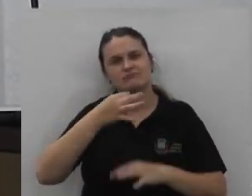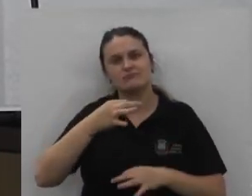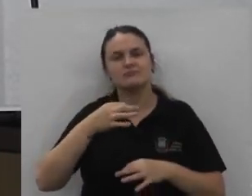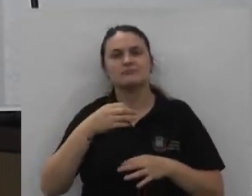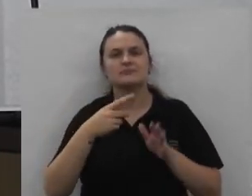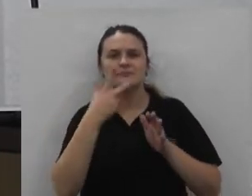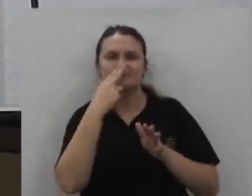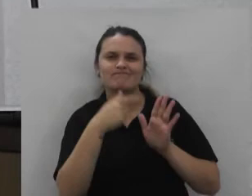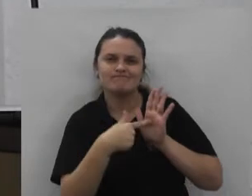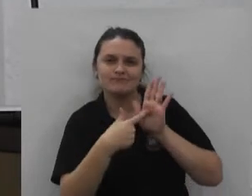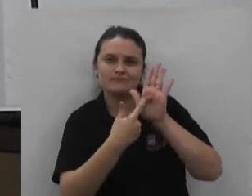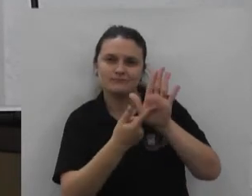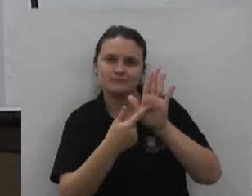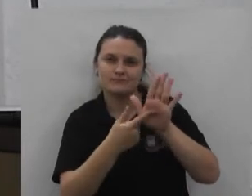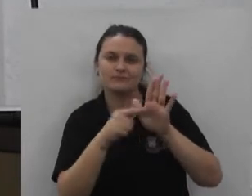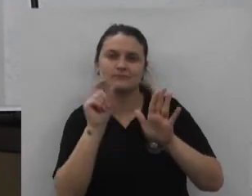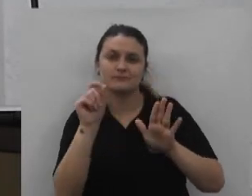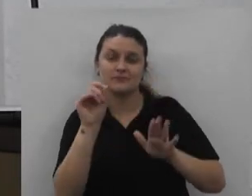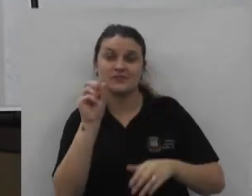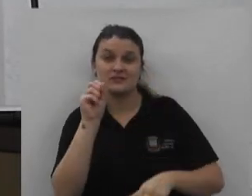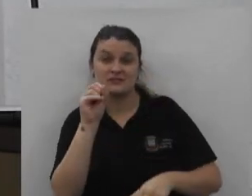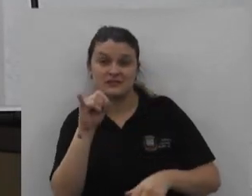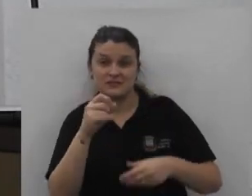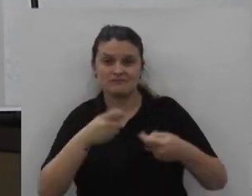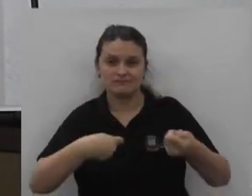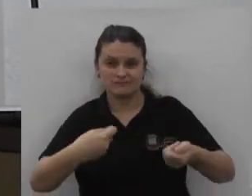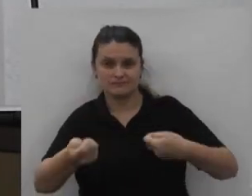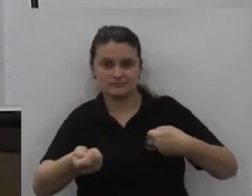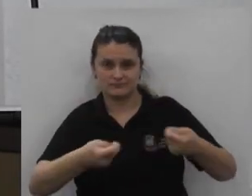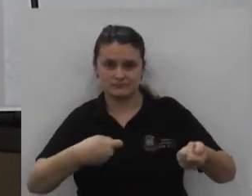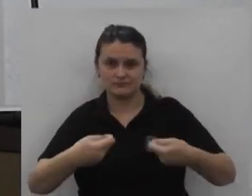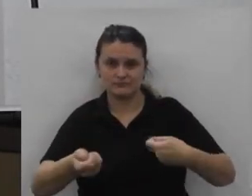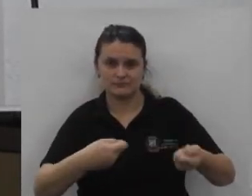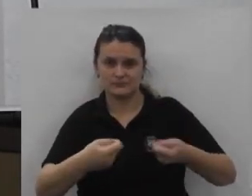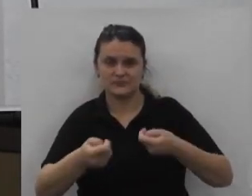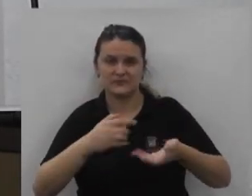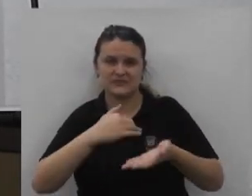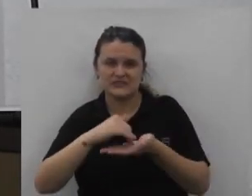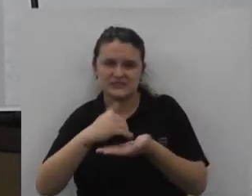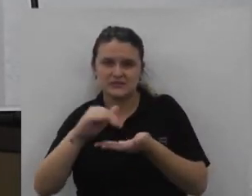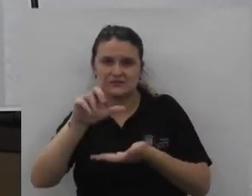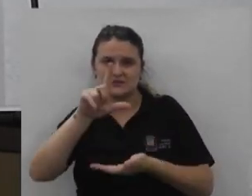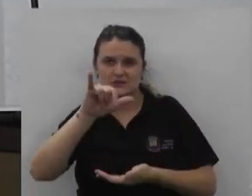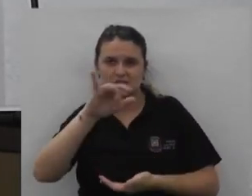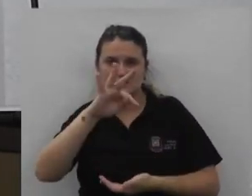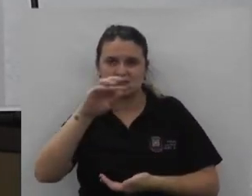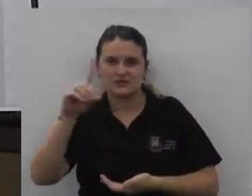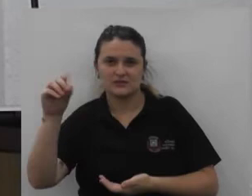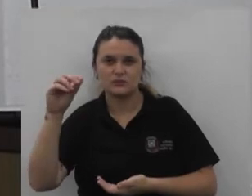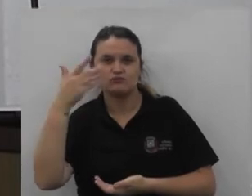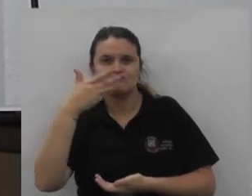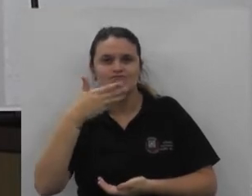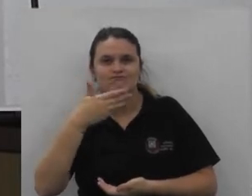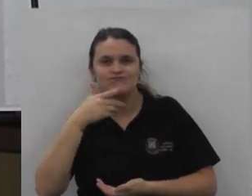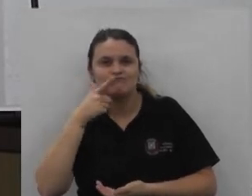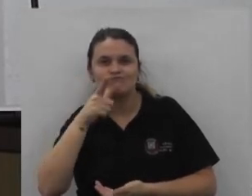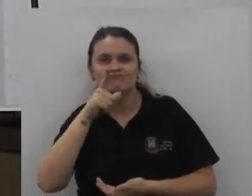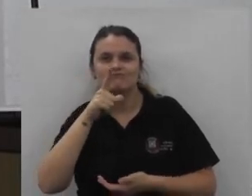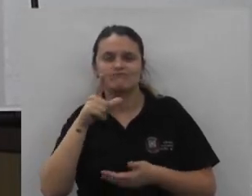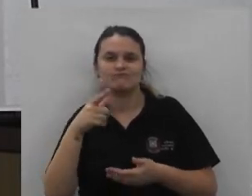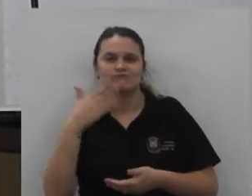mostra que se o trâmite das licitações tivesse obtido sucesso